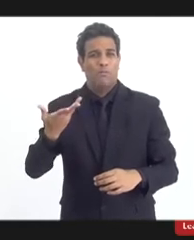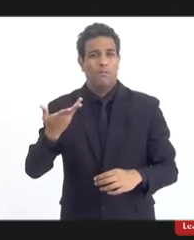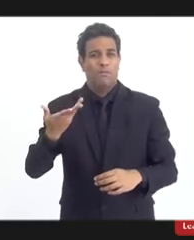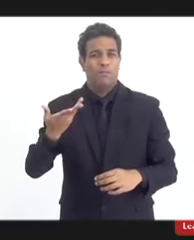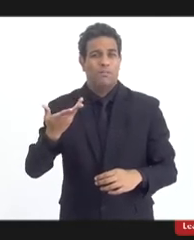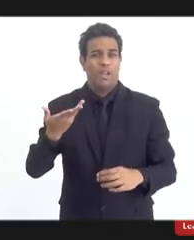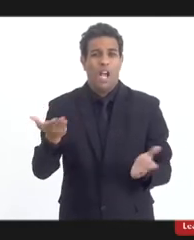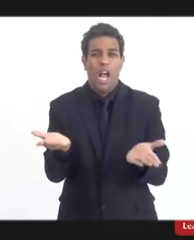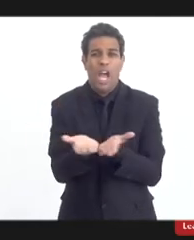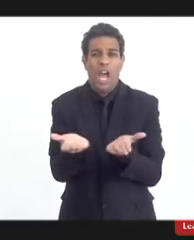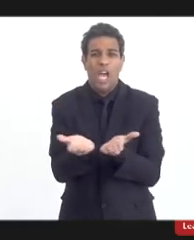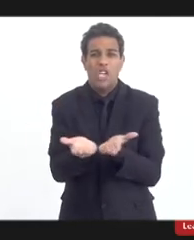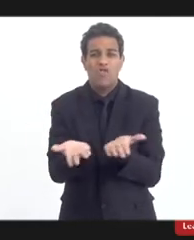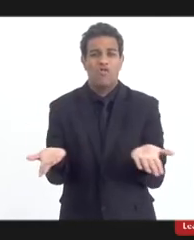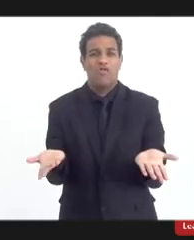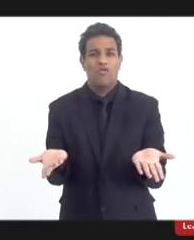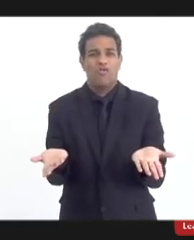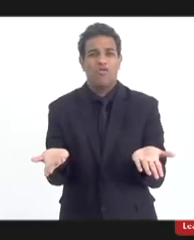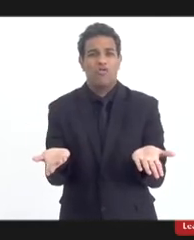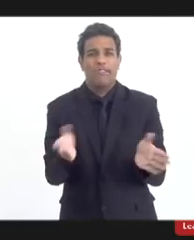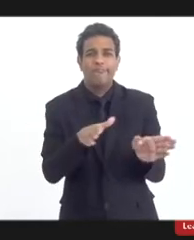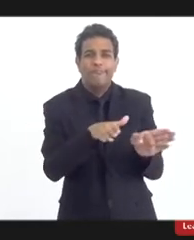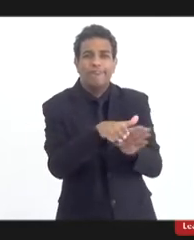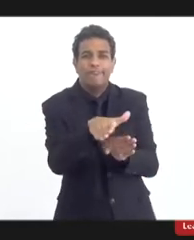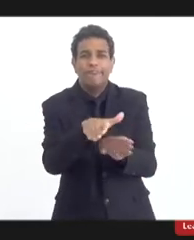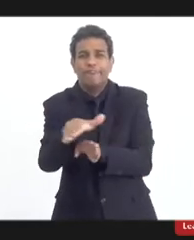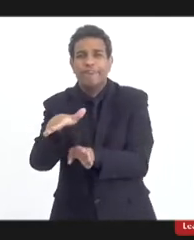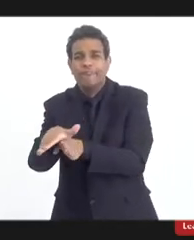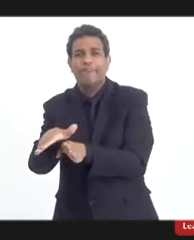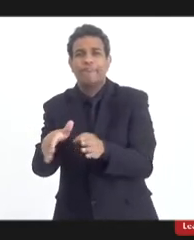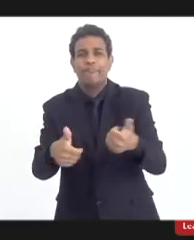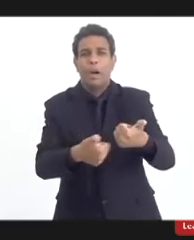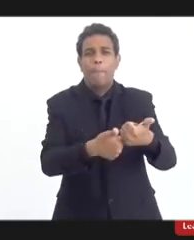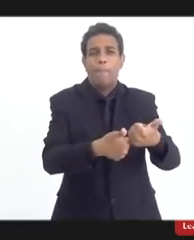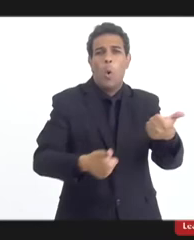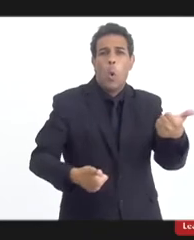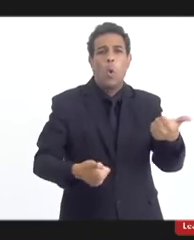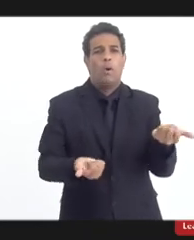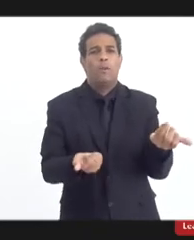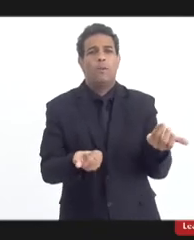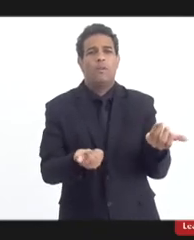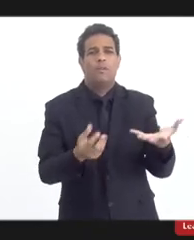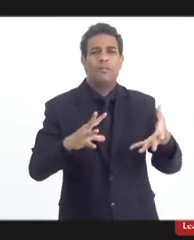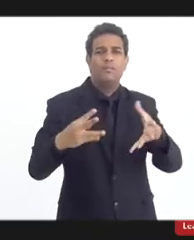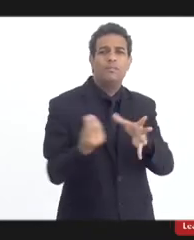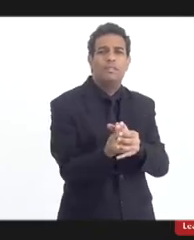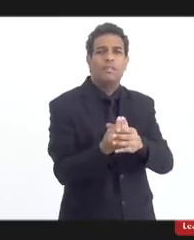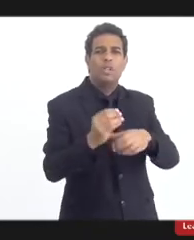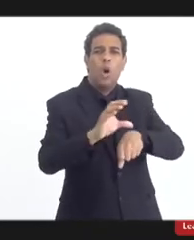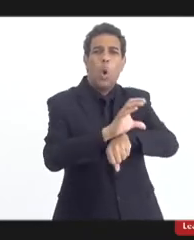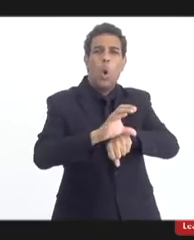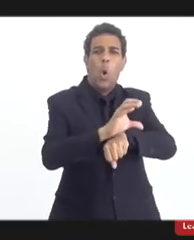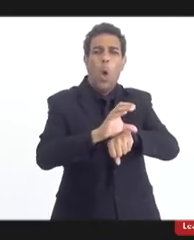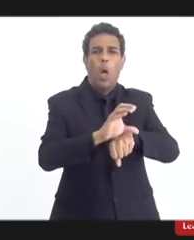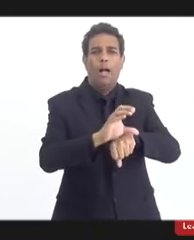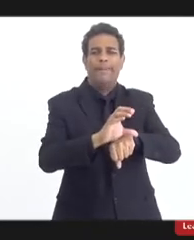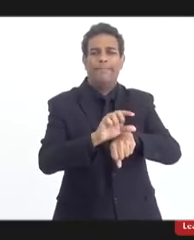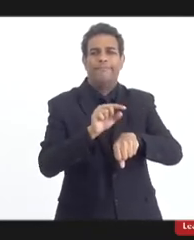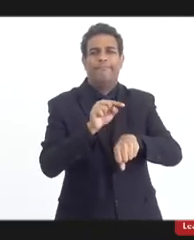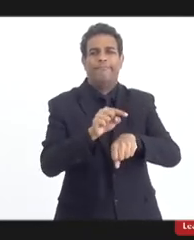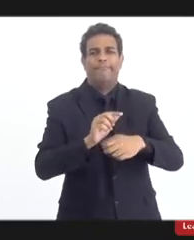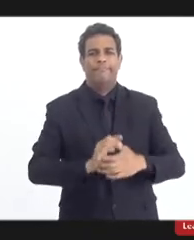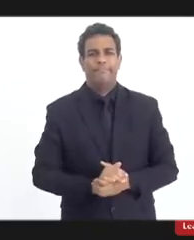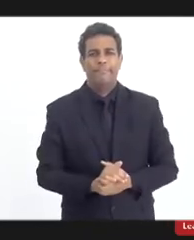neopentecostais indicam ali os seus cabos eleitorais para os conselhos e aí o